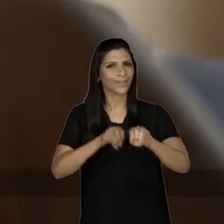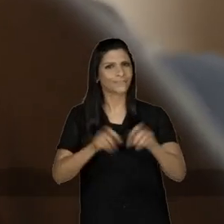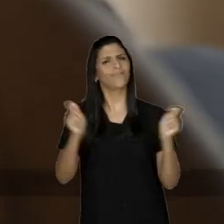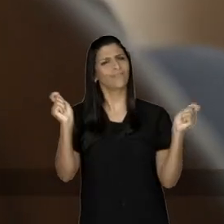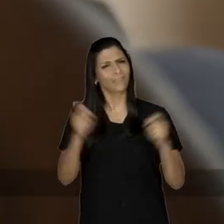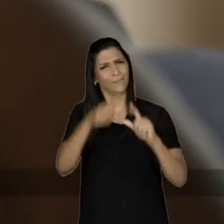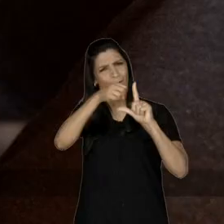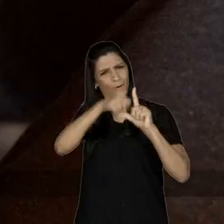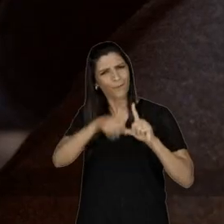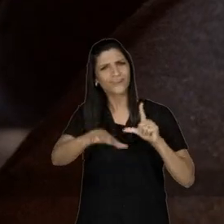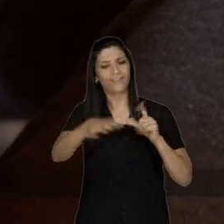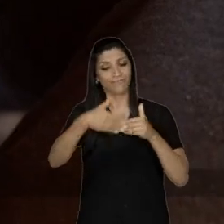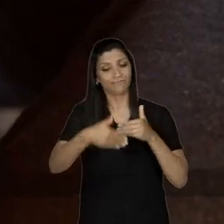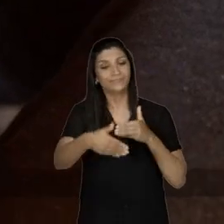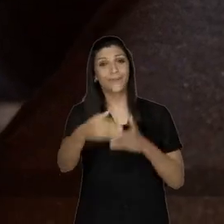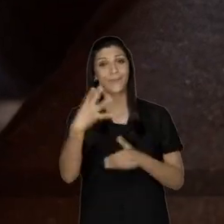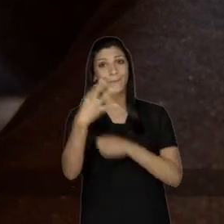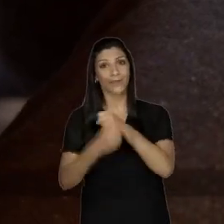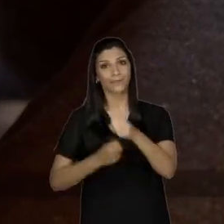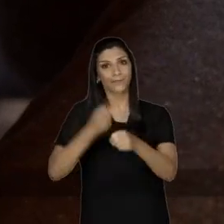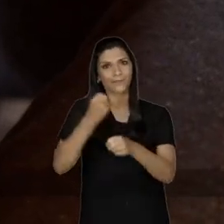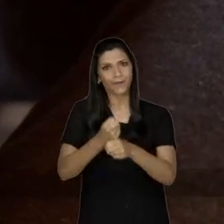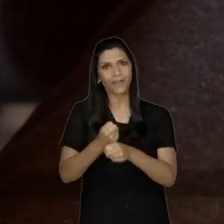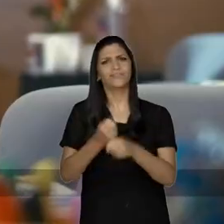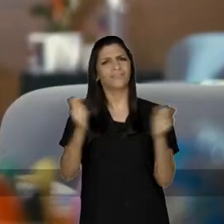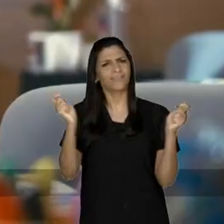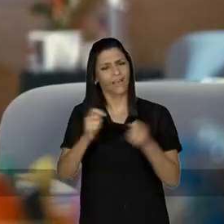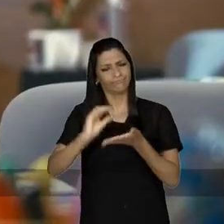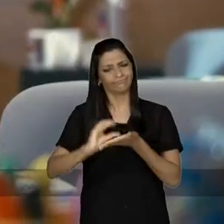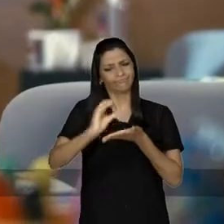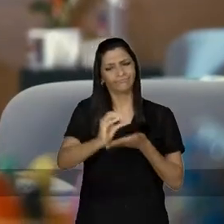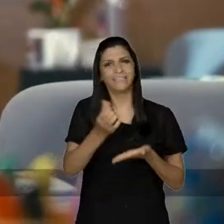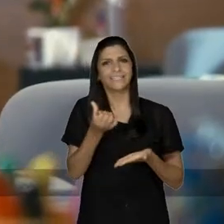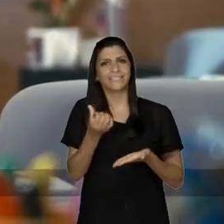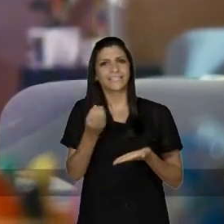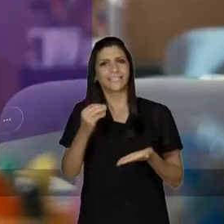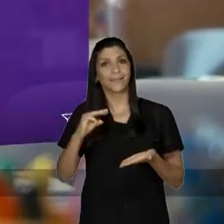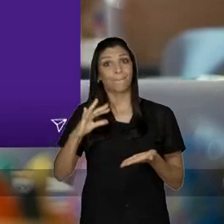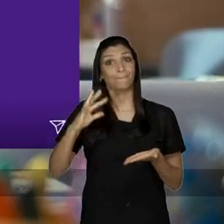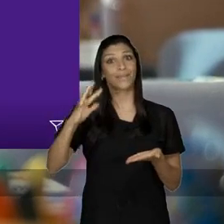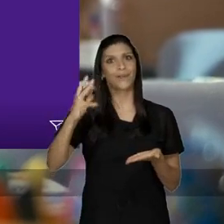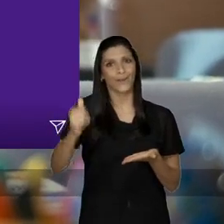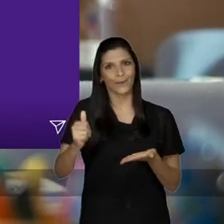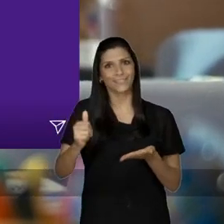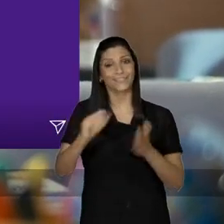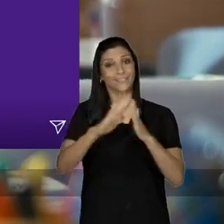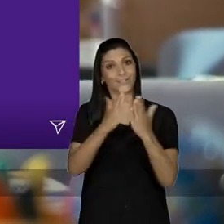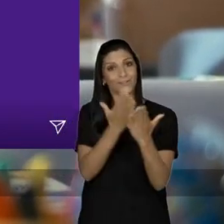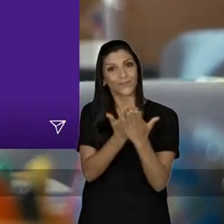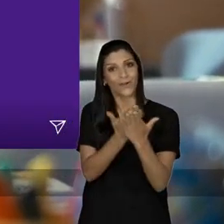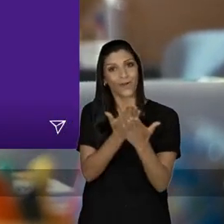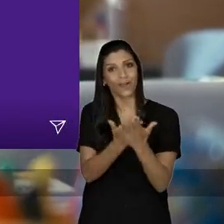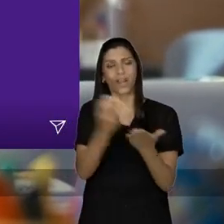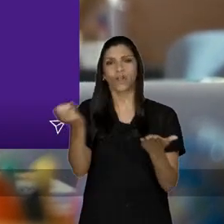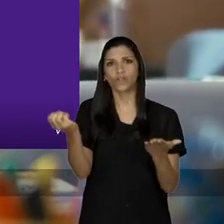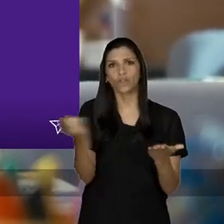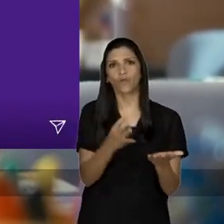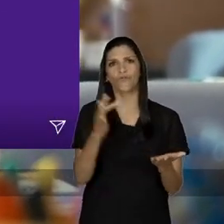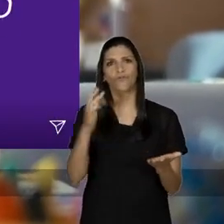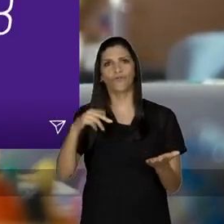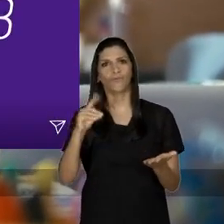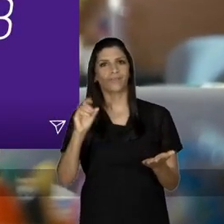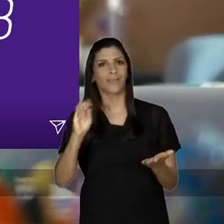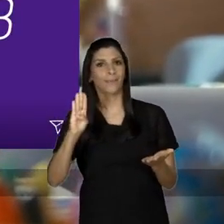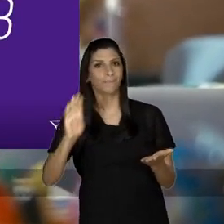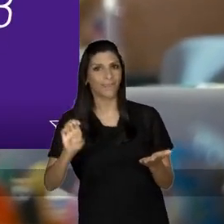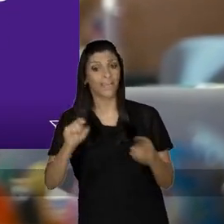da educação. Pode compartilhar. Nos próximos 4 anos, a gente vai poder investir 60 milhões a mais em nossas escolas com o